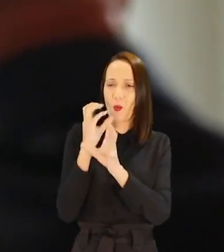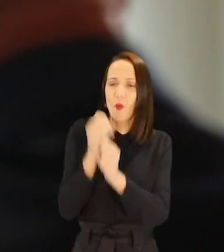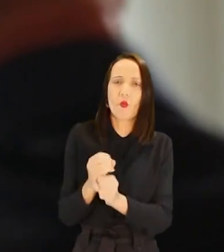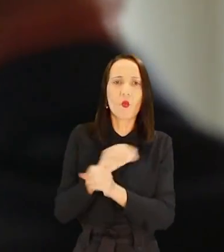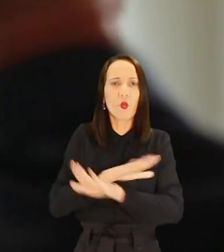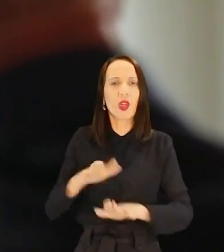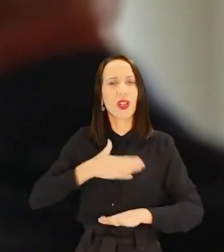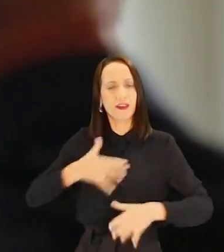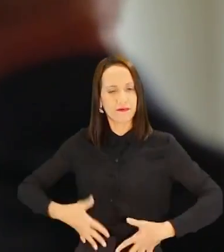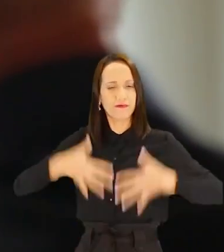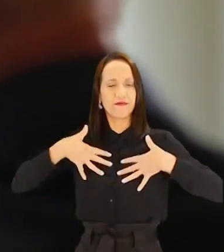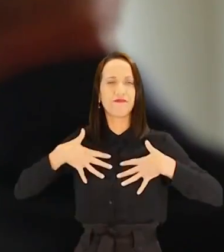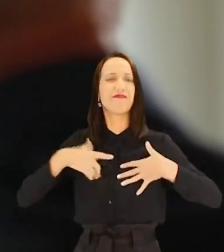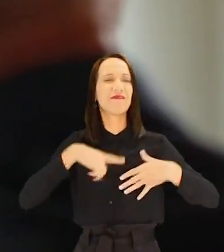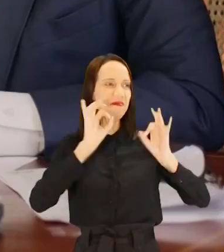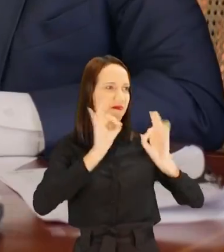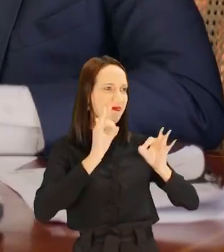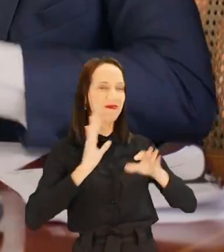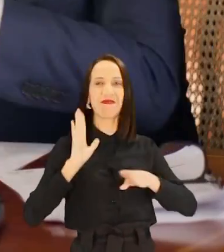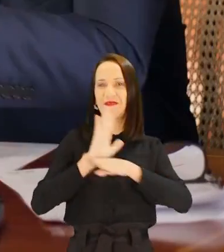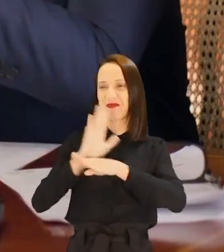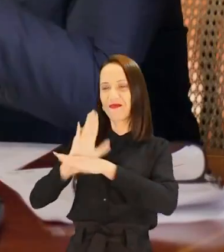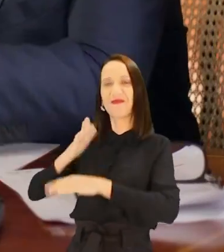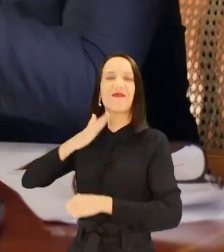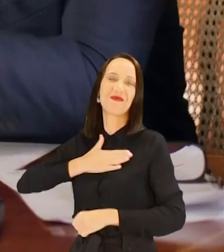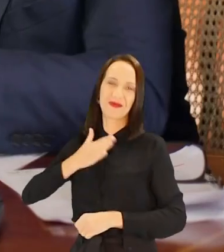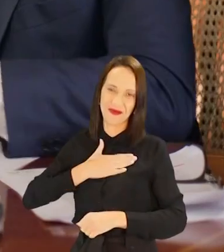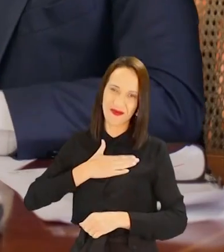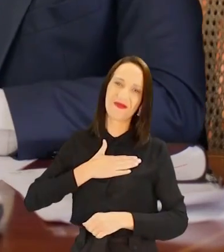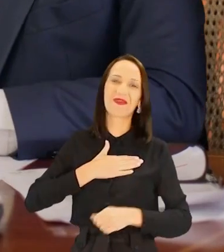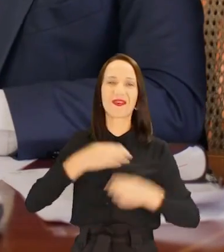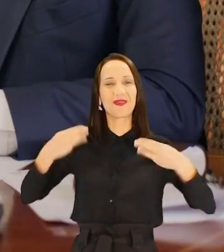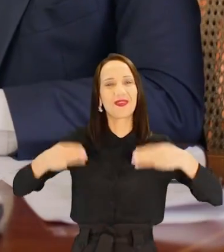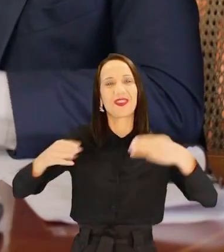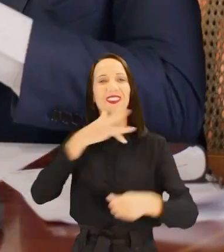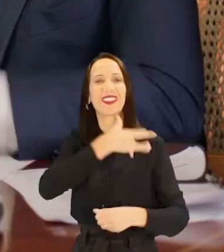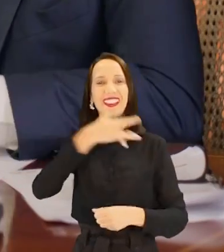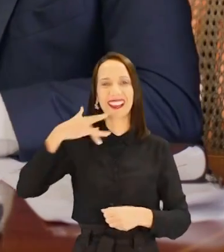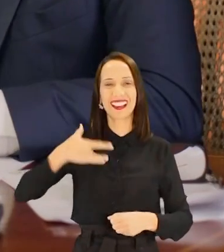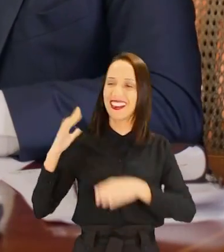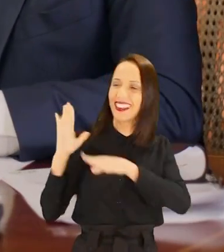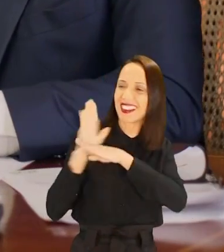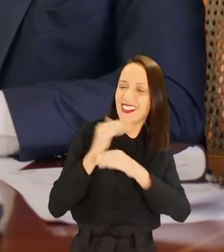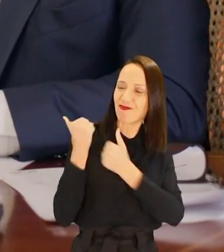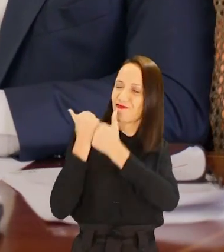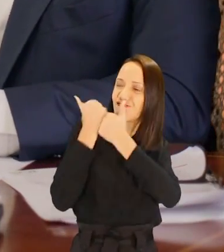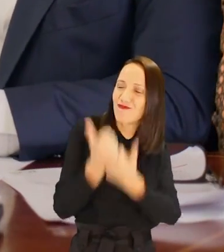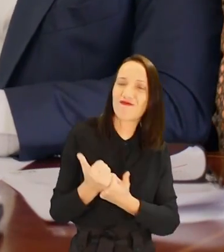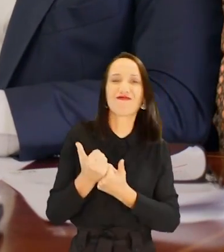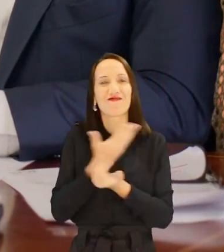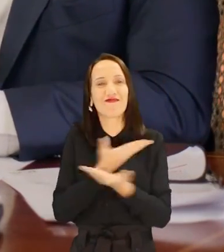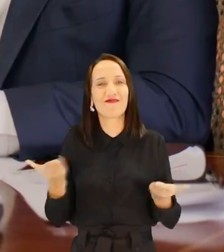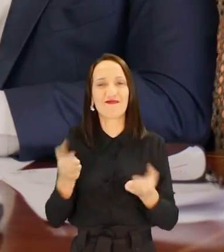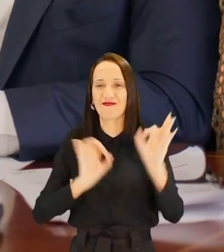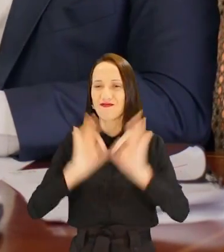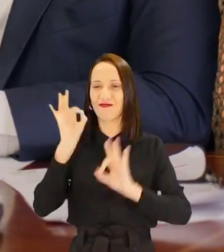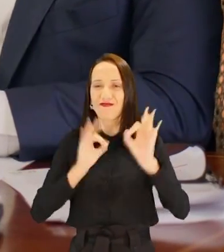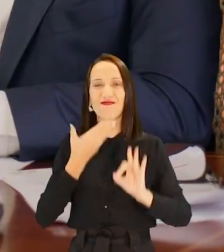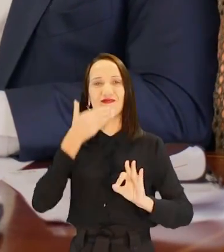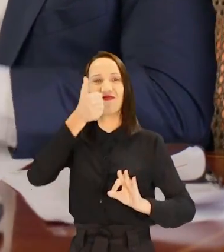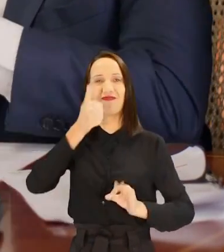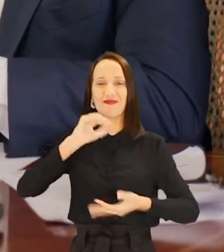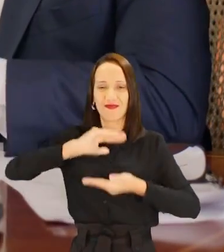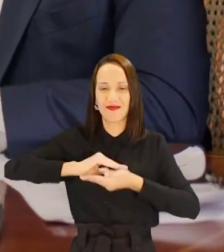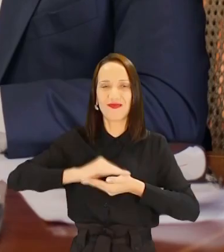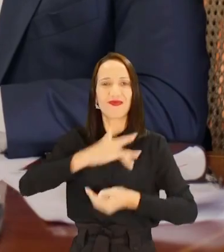Zerar a fila em São Paulo pra mim é questão de honra. Você pode ter certeza que você vai contar com o Ministério da Saúde pra ajudar essa experiência